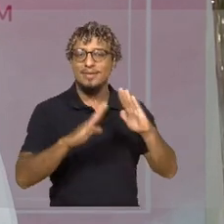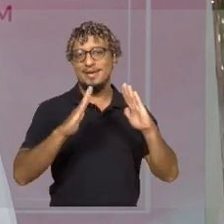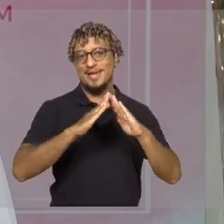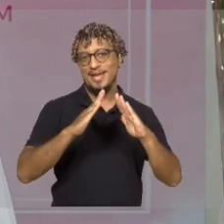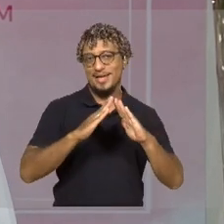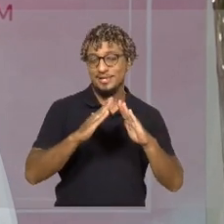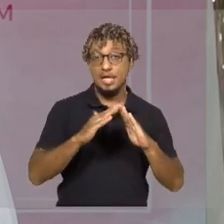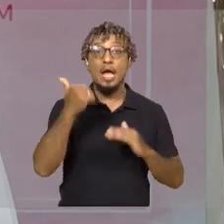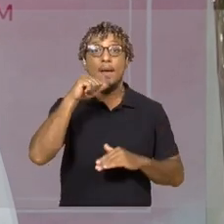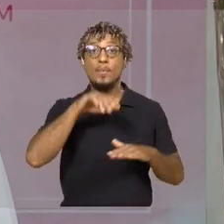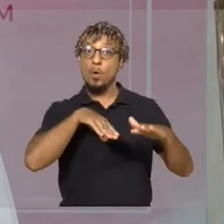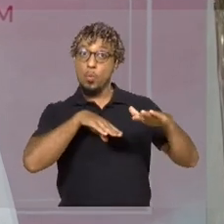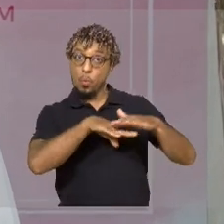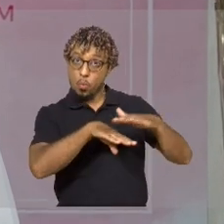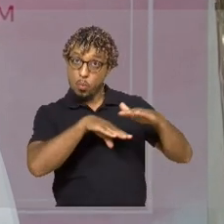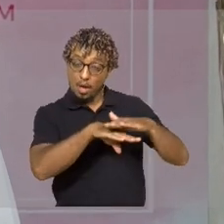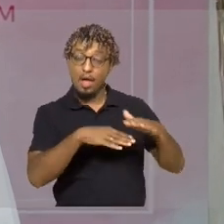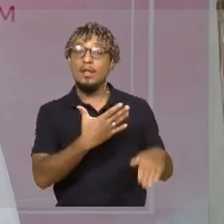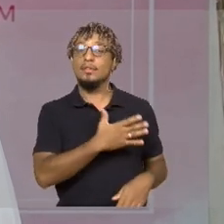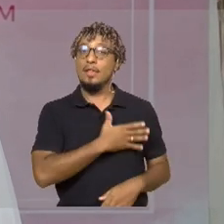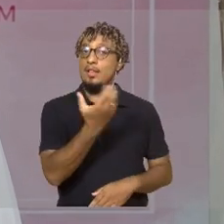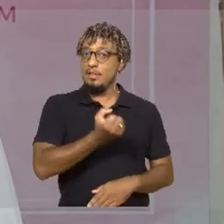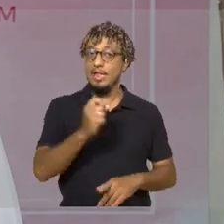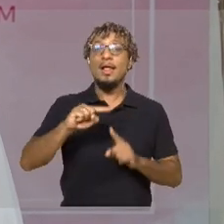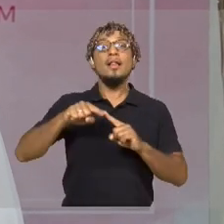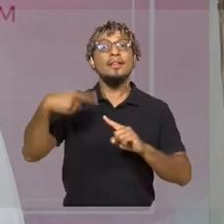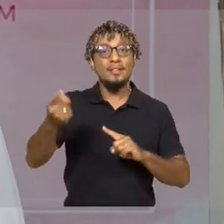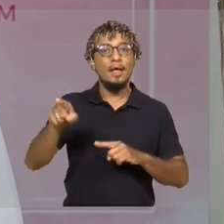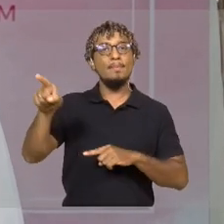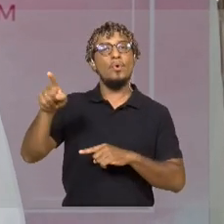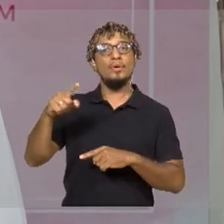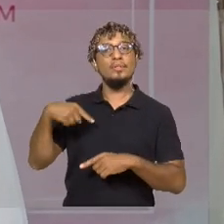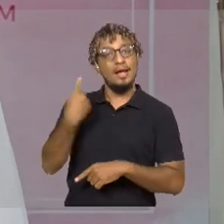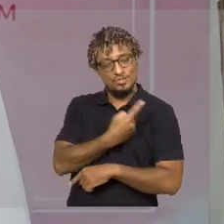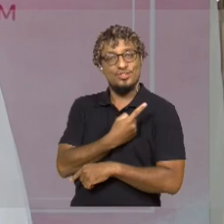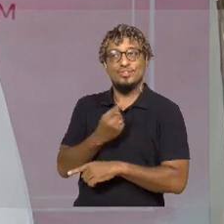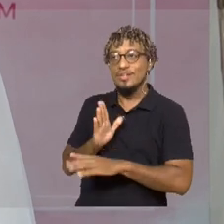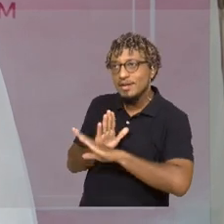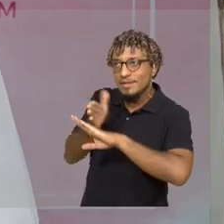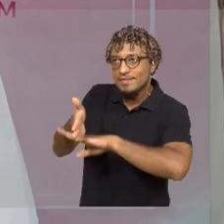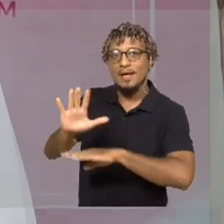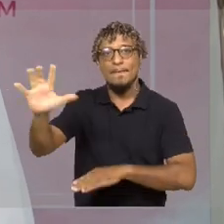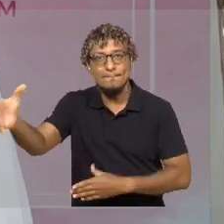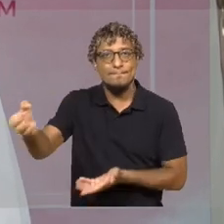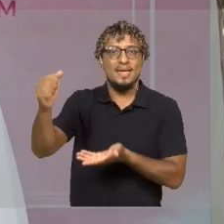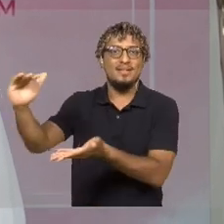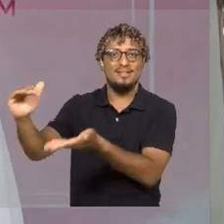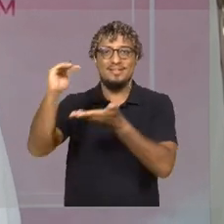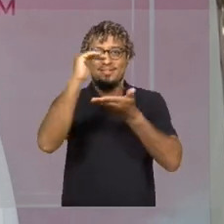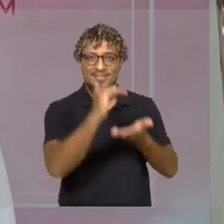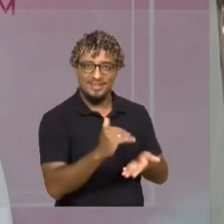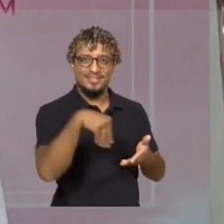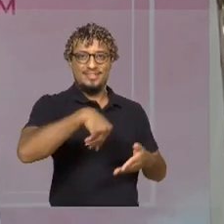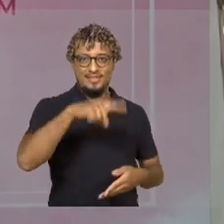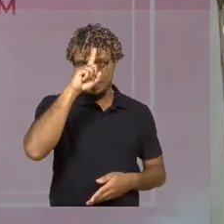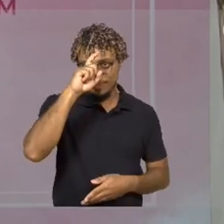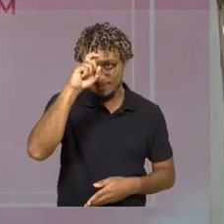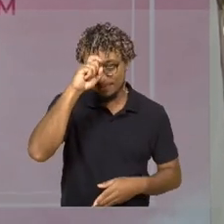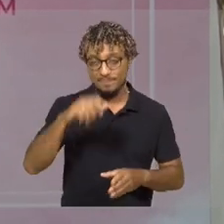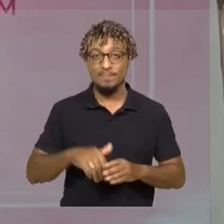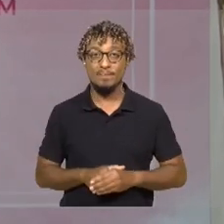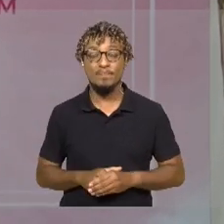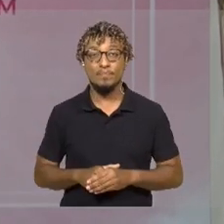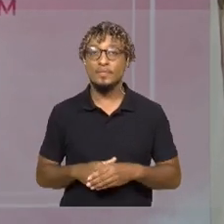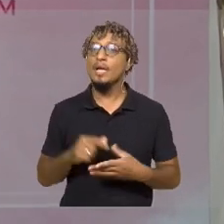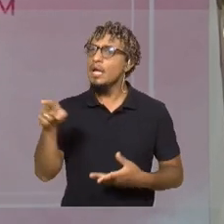casa, a mulher guarda esse leite e nós depois passamos para coletar, para trazer para o banco de leite. Esse leite